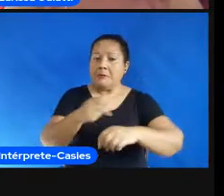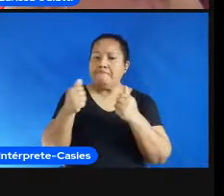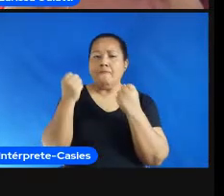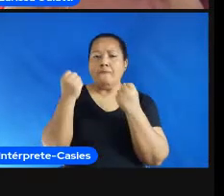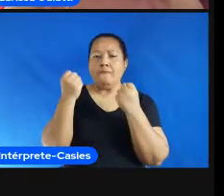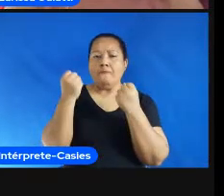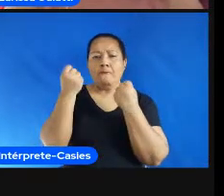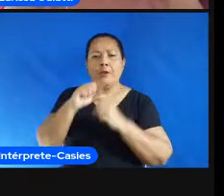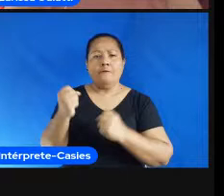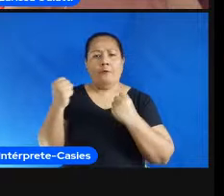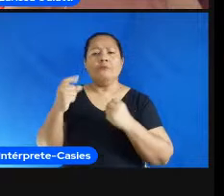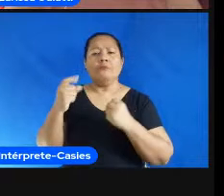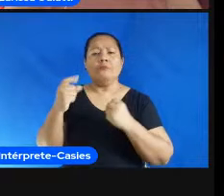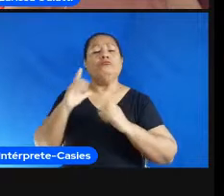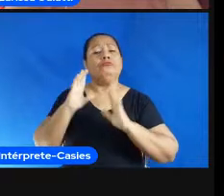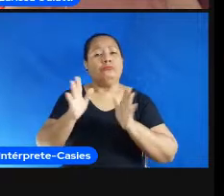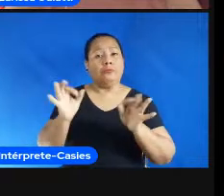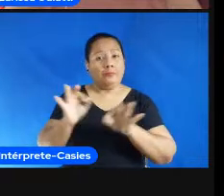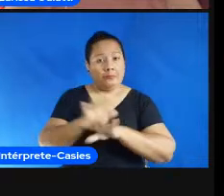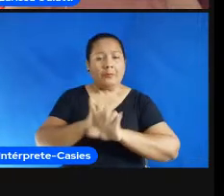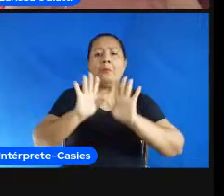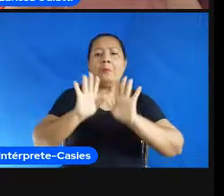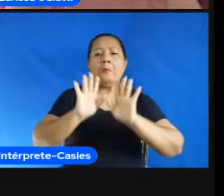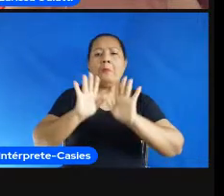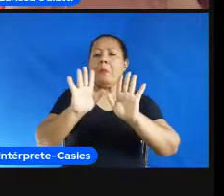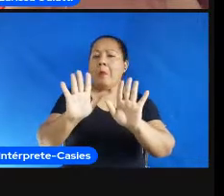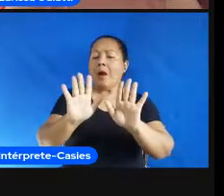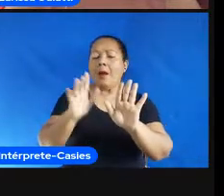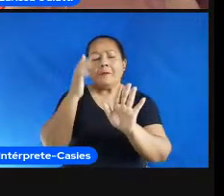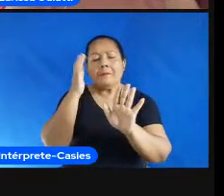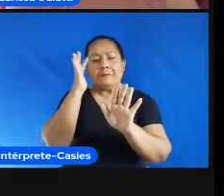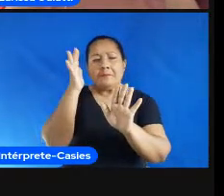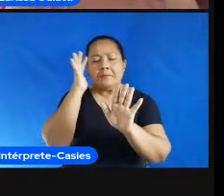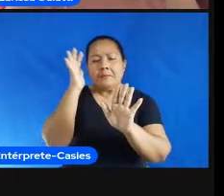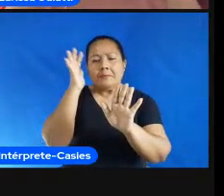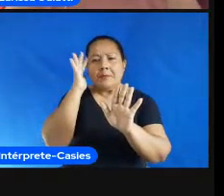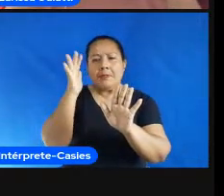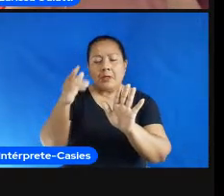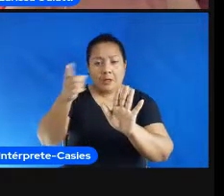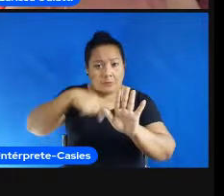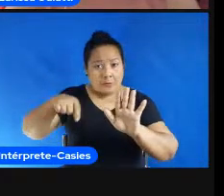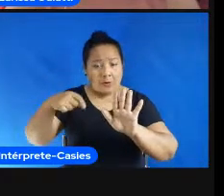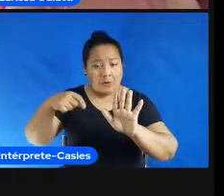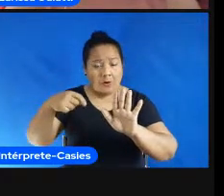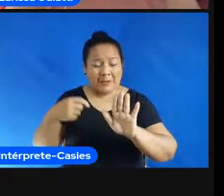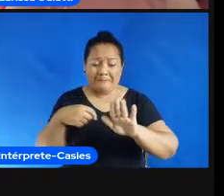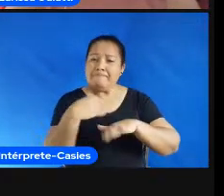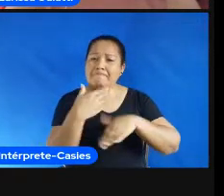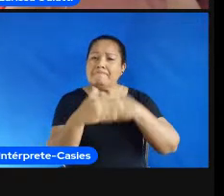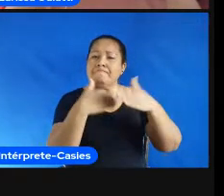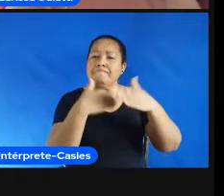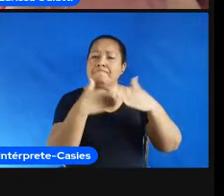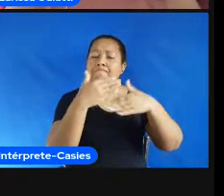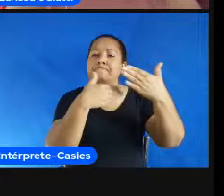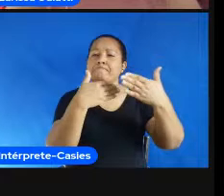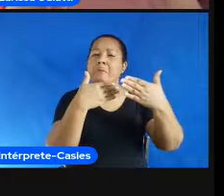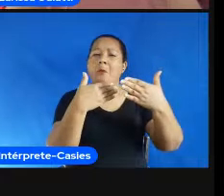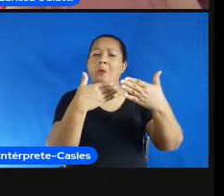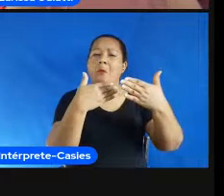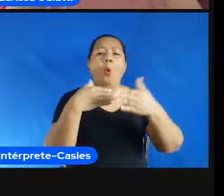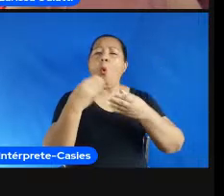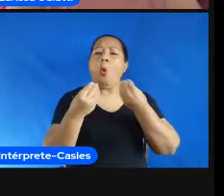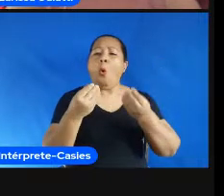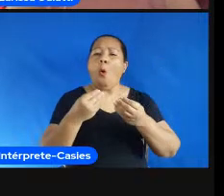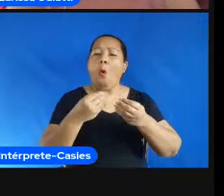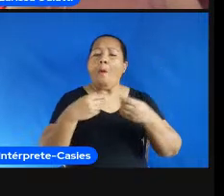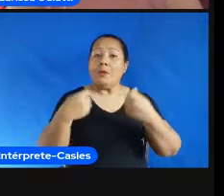pesquisas isso não nos faz esquecer o tanto que a gente tem para melhorar e sobretudo que é um país muito diverso muito amplo né